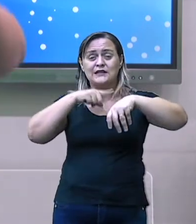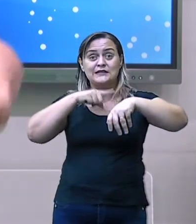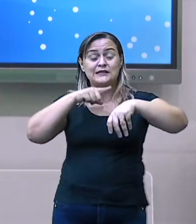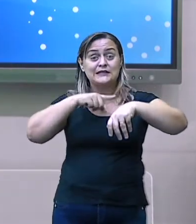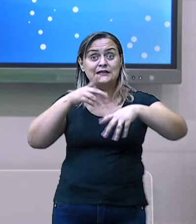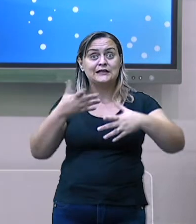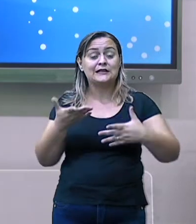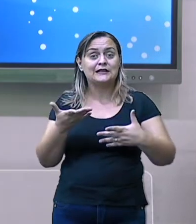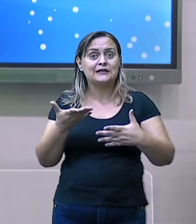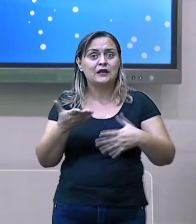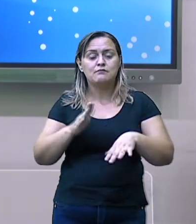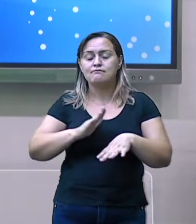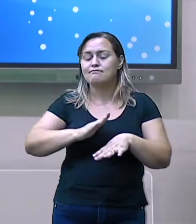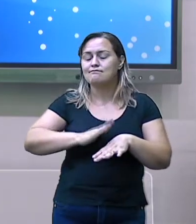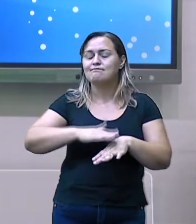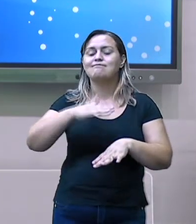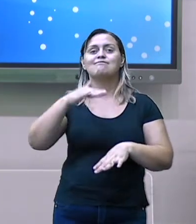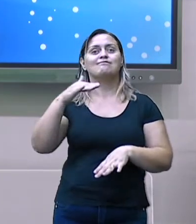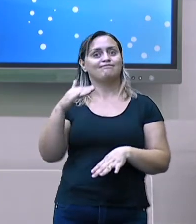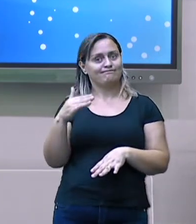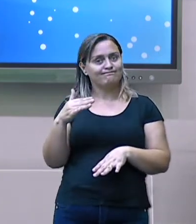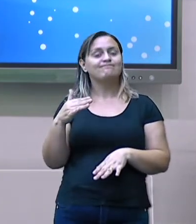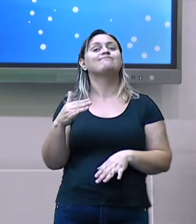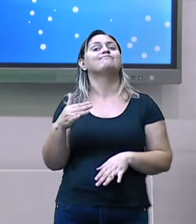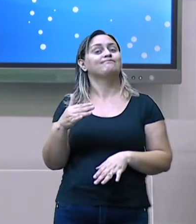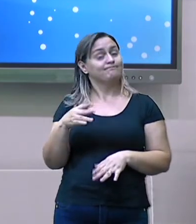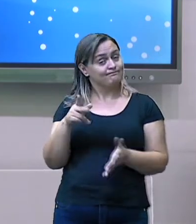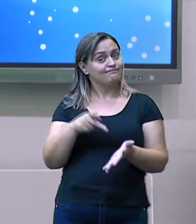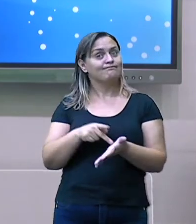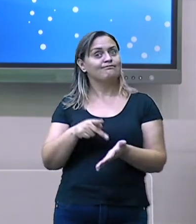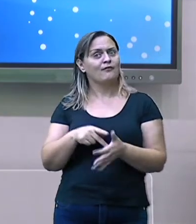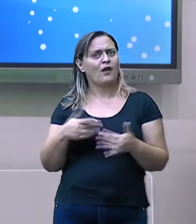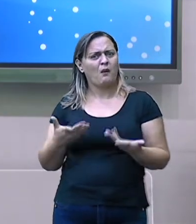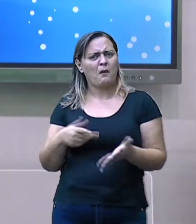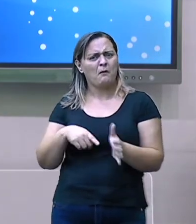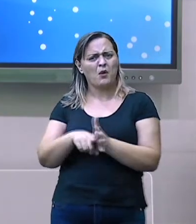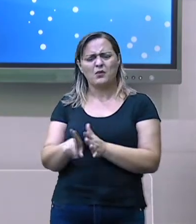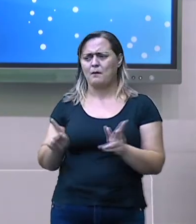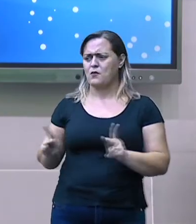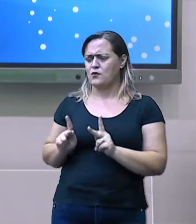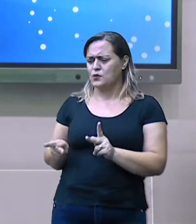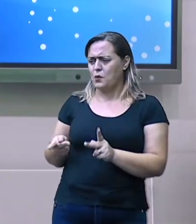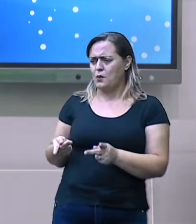que nós conhecemos hoje. Eliane, por que ninguém explora isso?